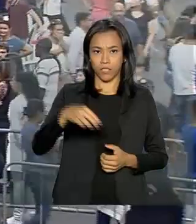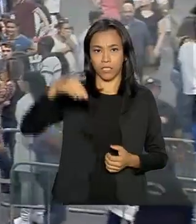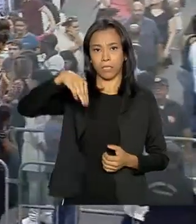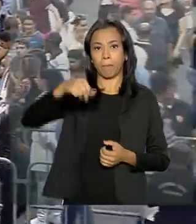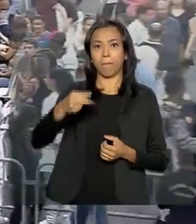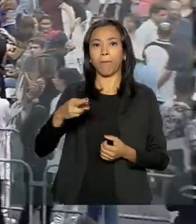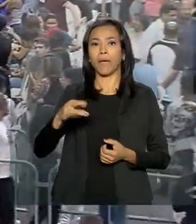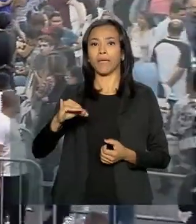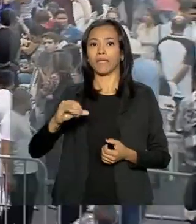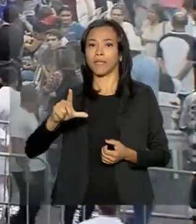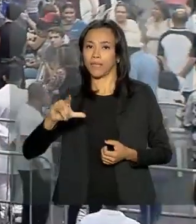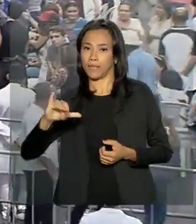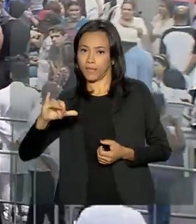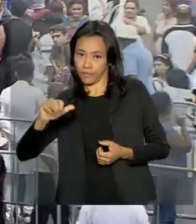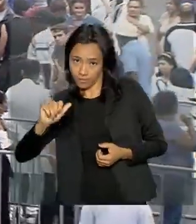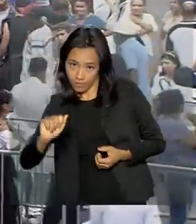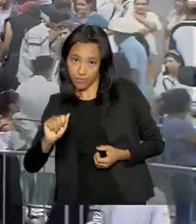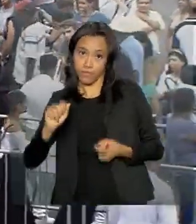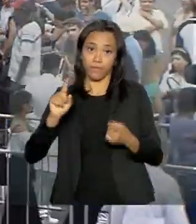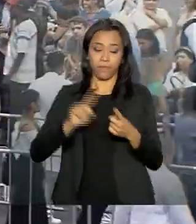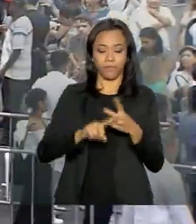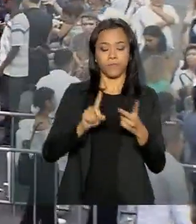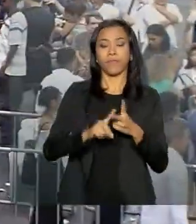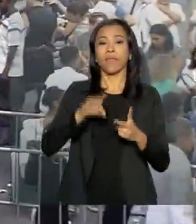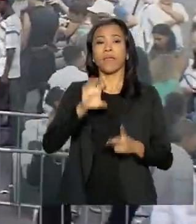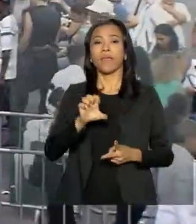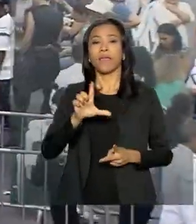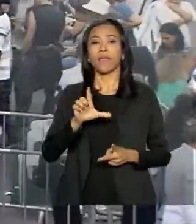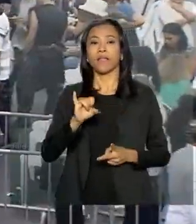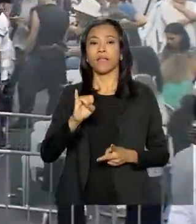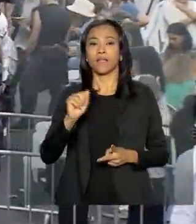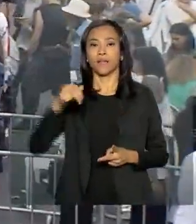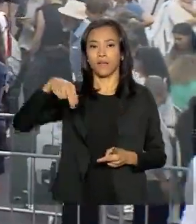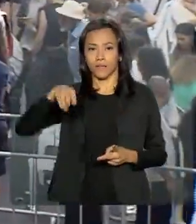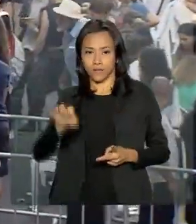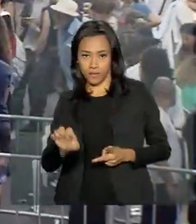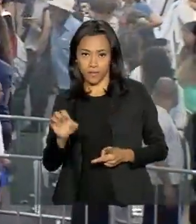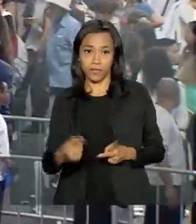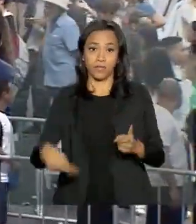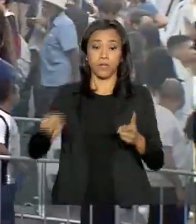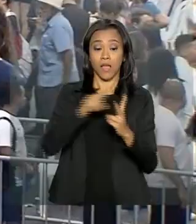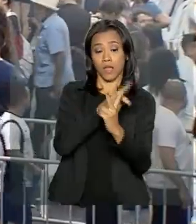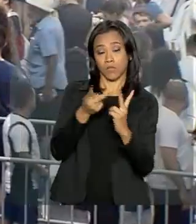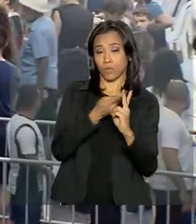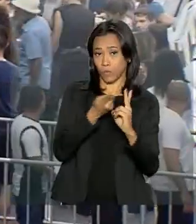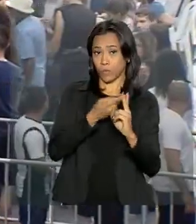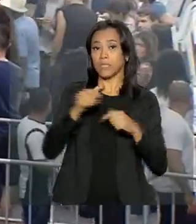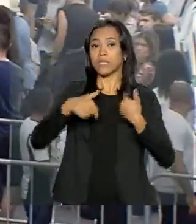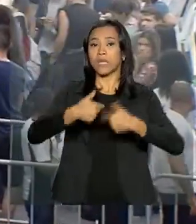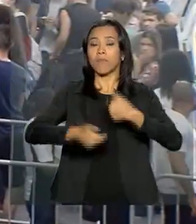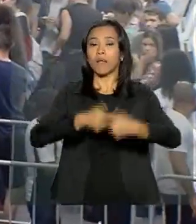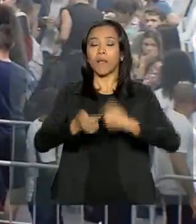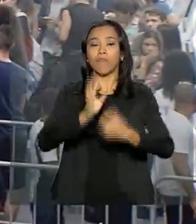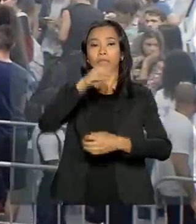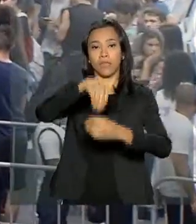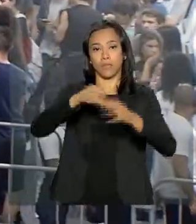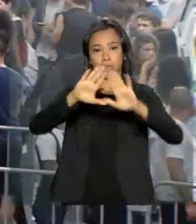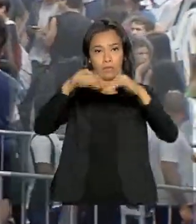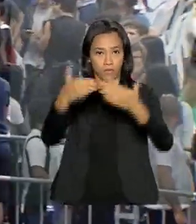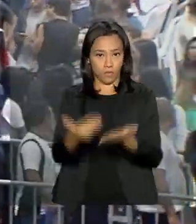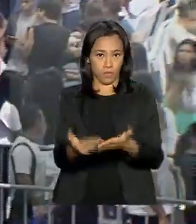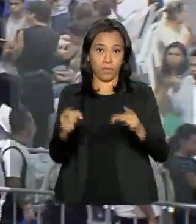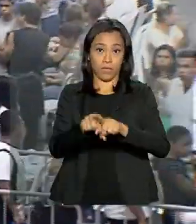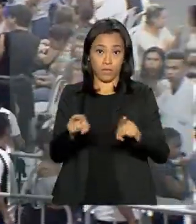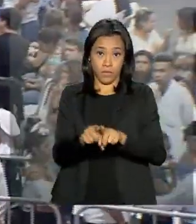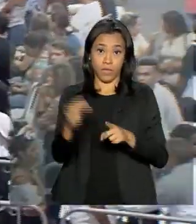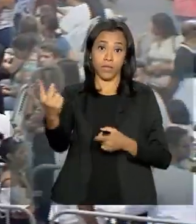Ferreira Vieira Umezo e Eliane Regina Oliveira Xavier, ambas funcionárias da escola. Também estão